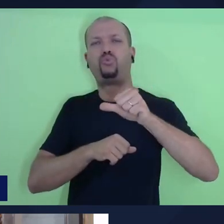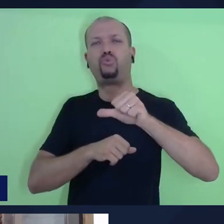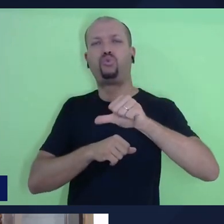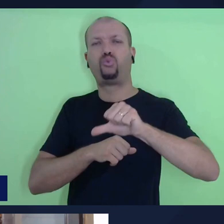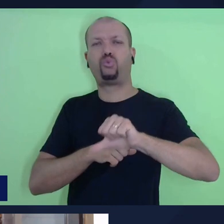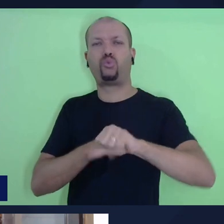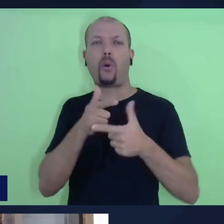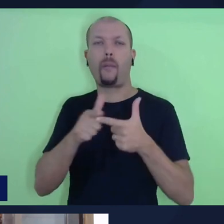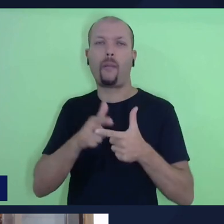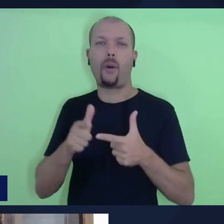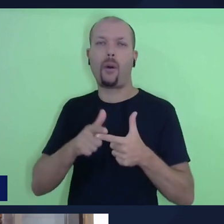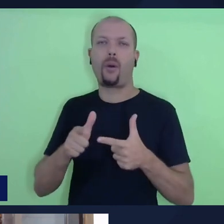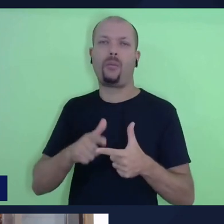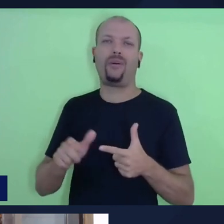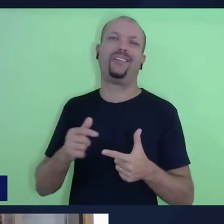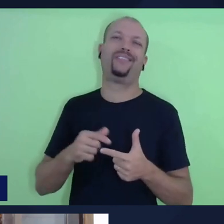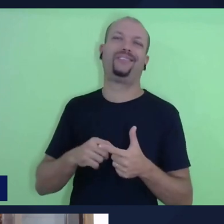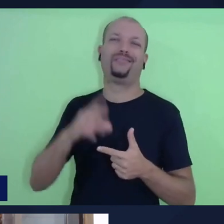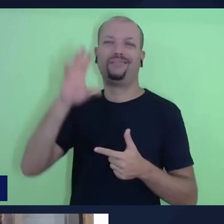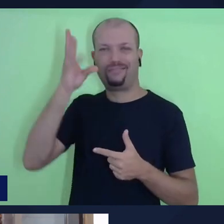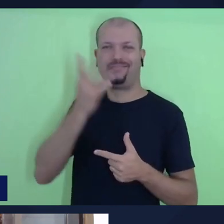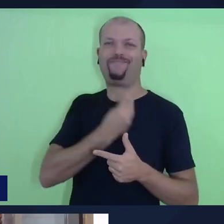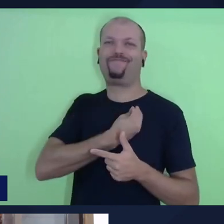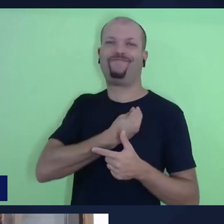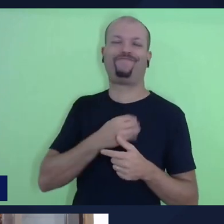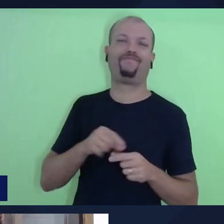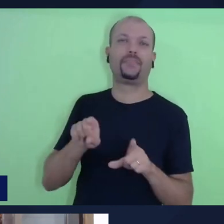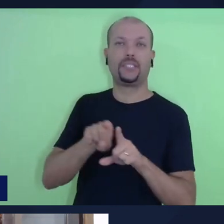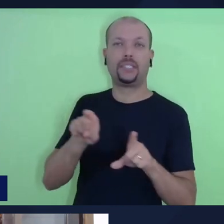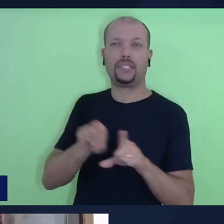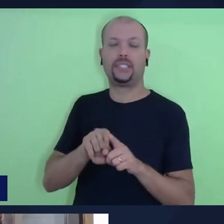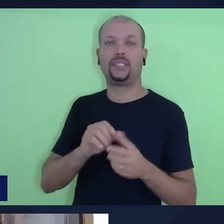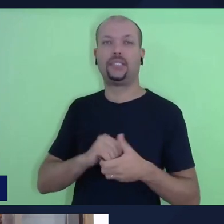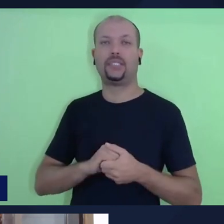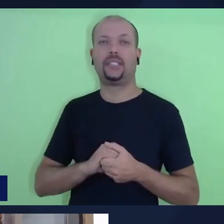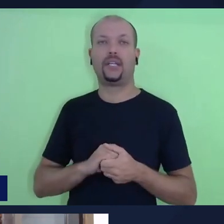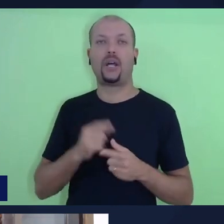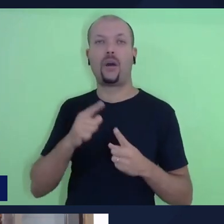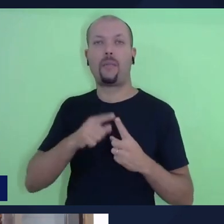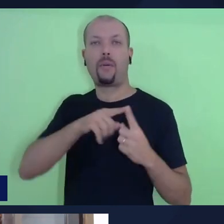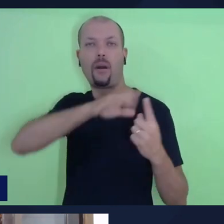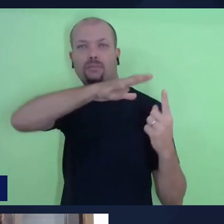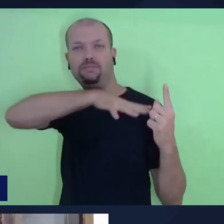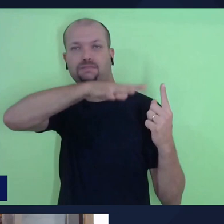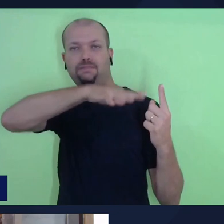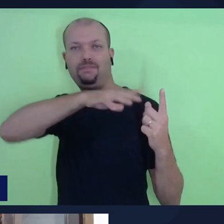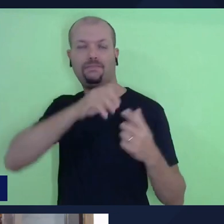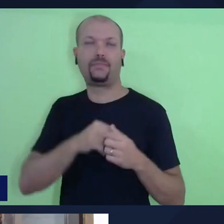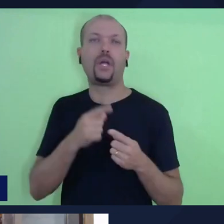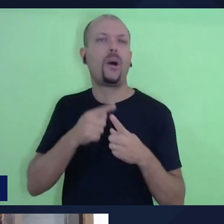declínios espirituais, né? Declínios que são decorrentes, a